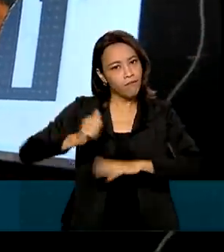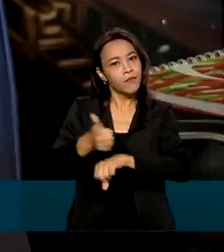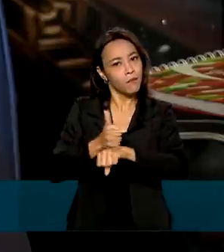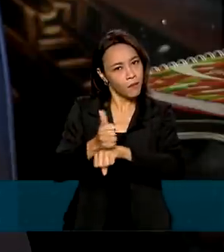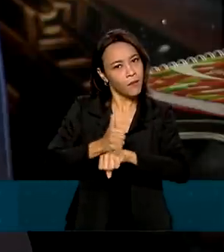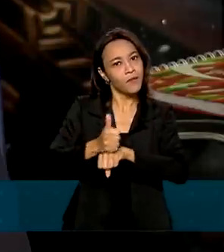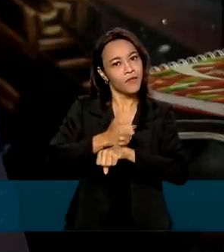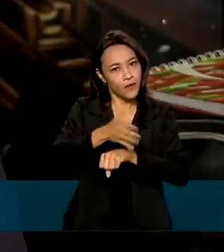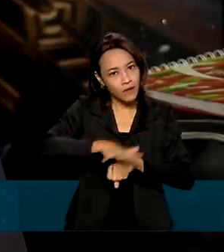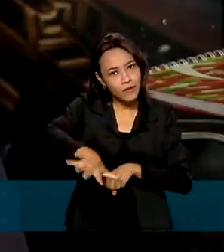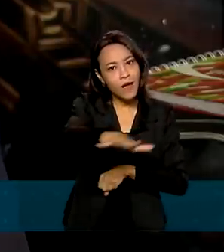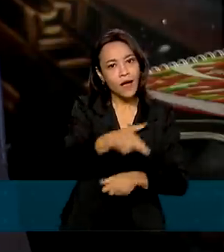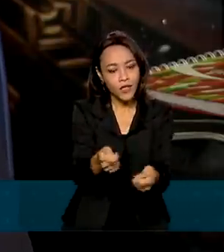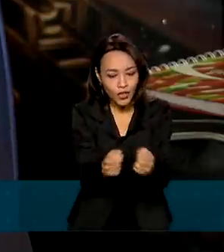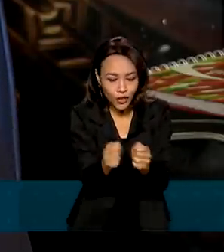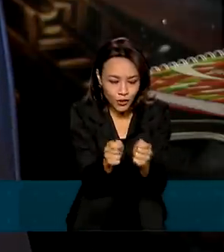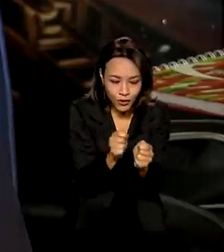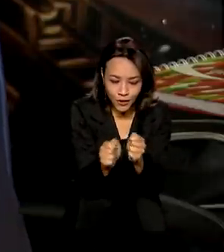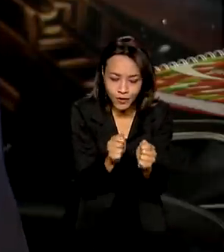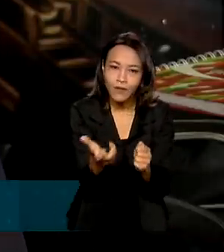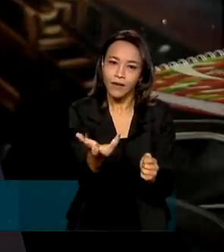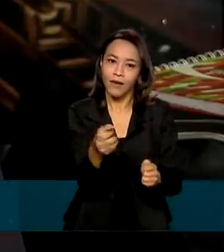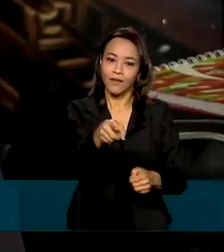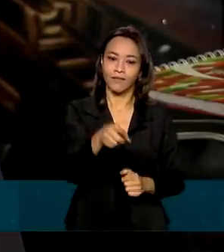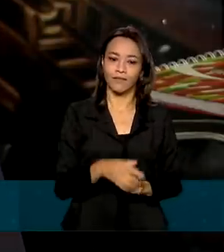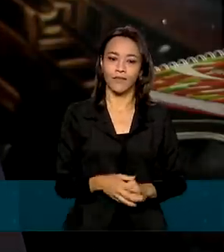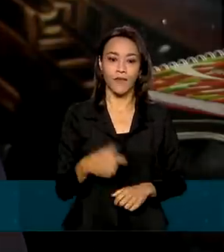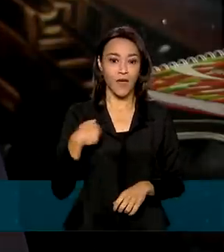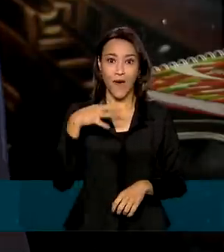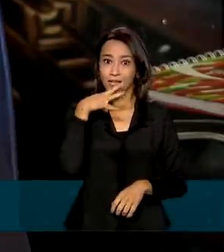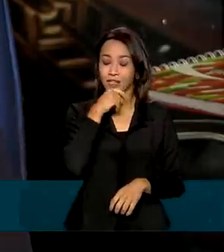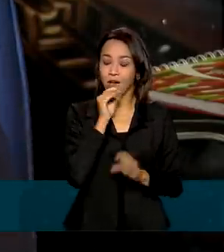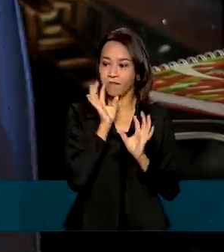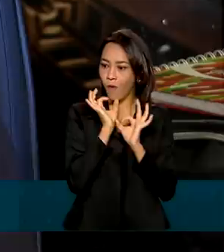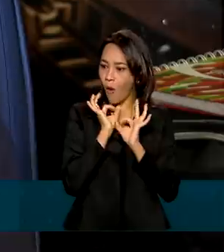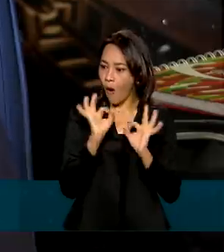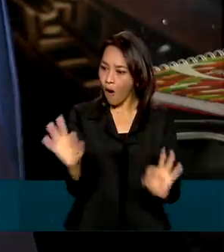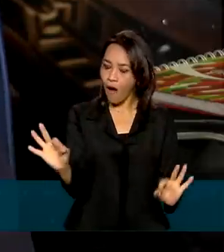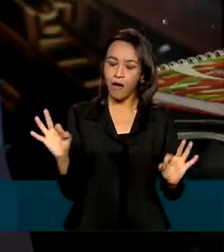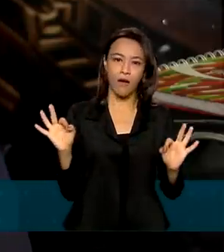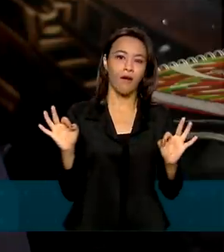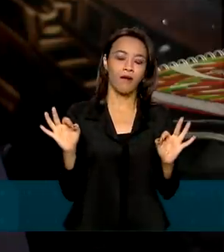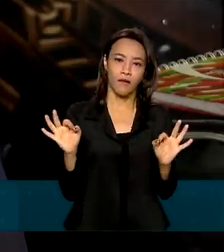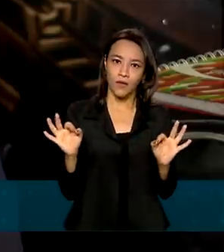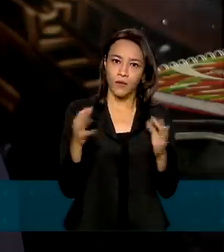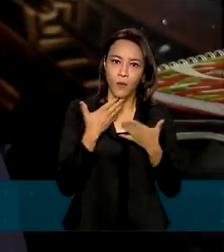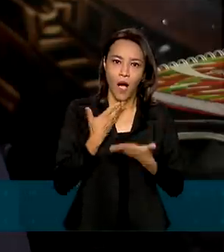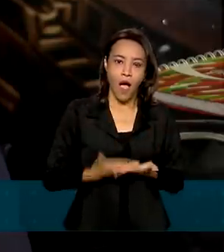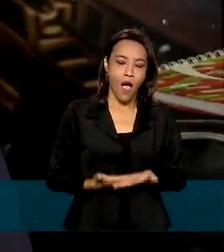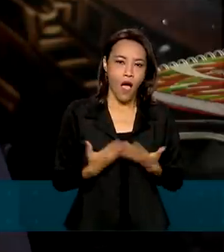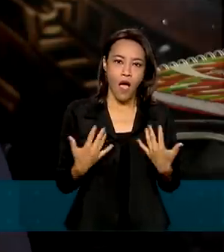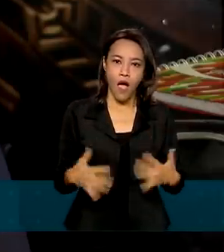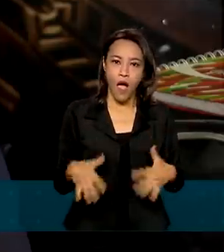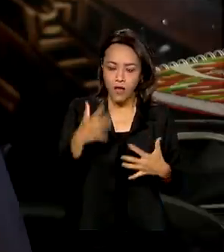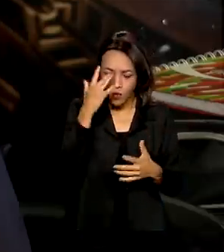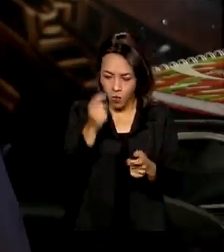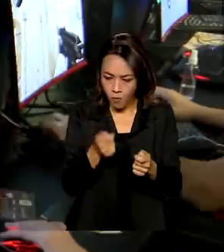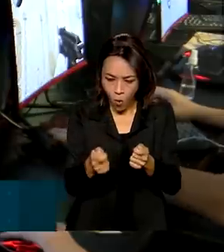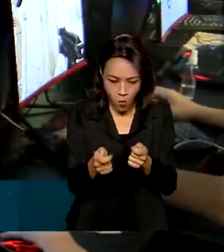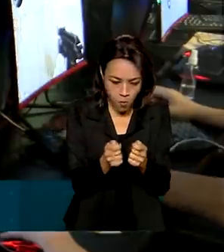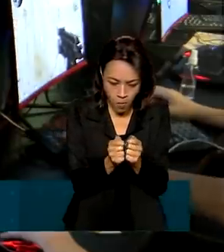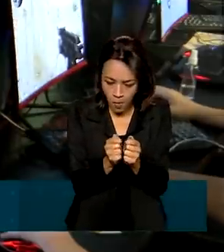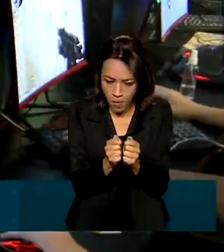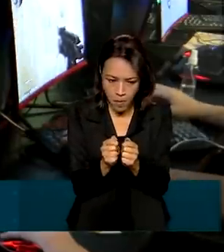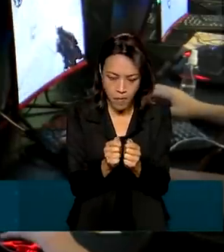jogos. Eu sempre achei muito incrível, tipo, a forma como os personagens se moviam.